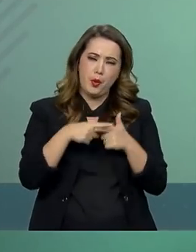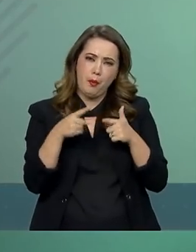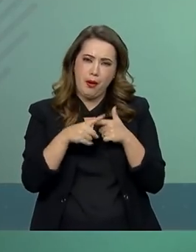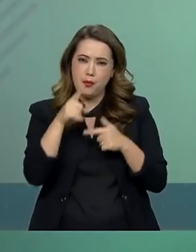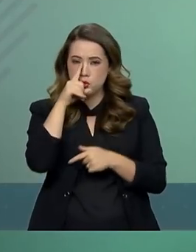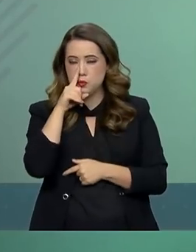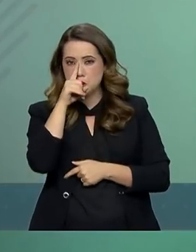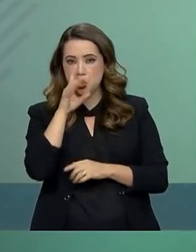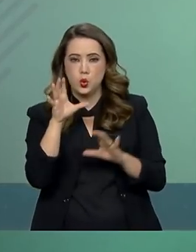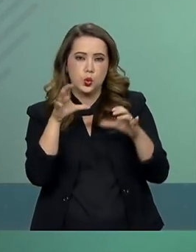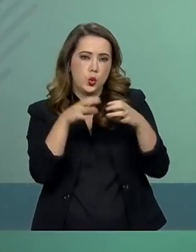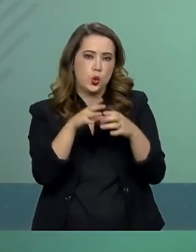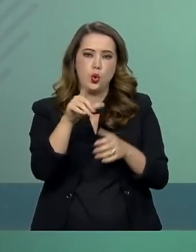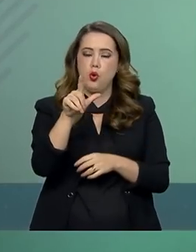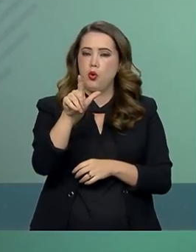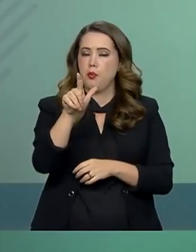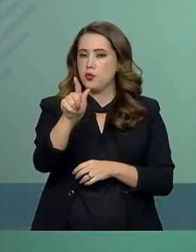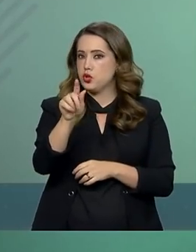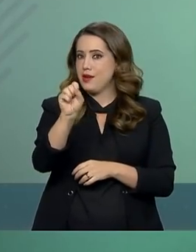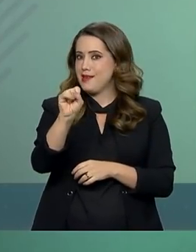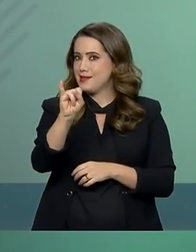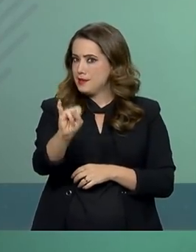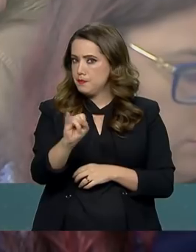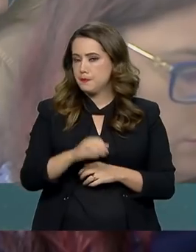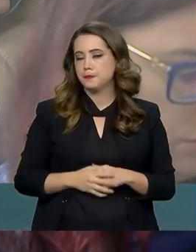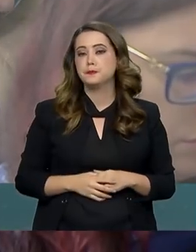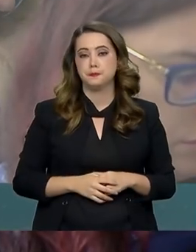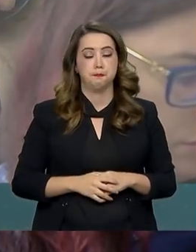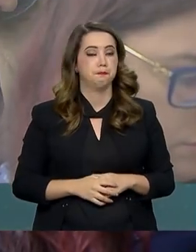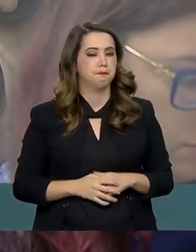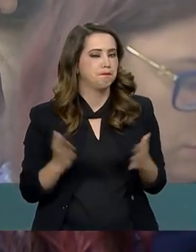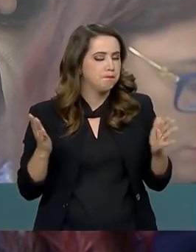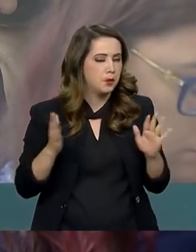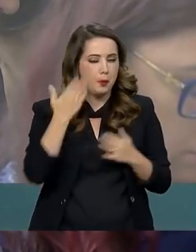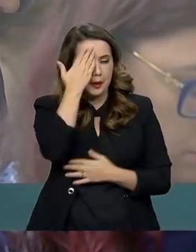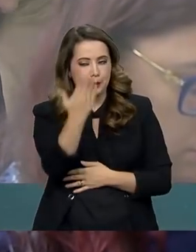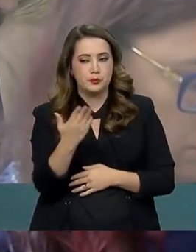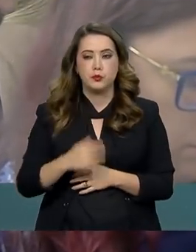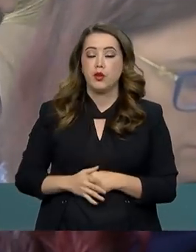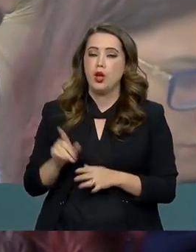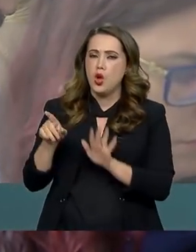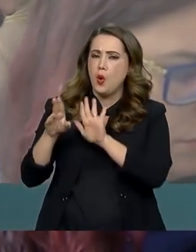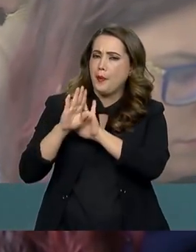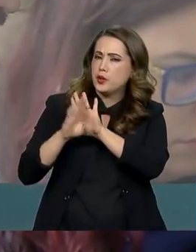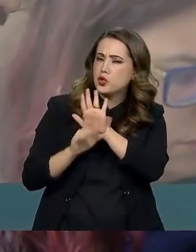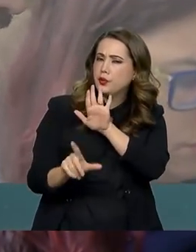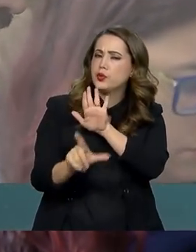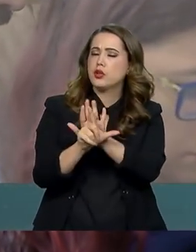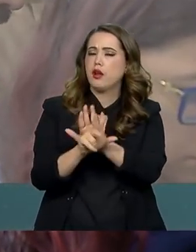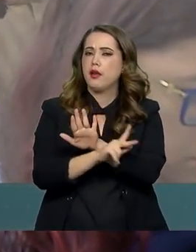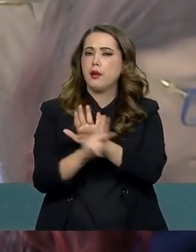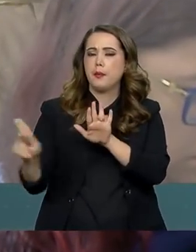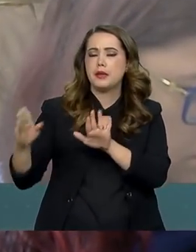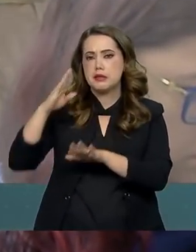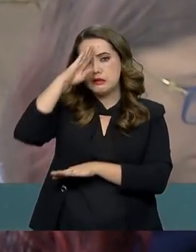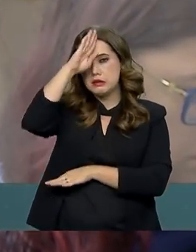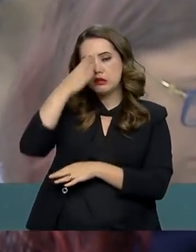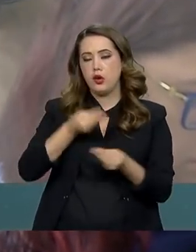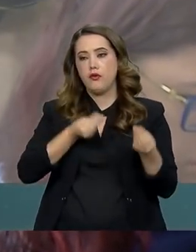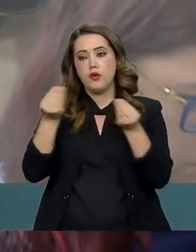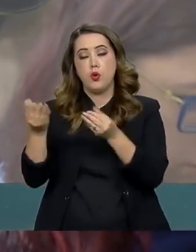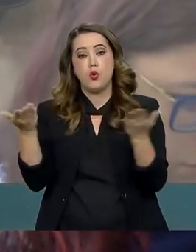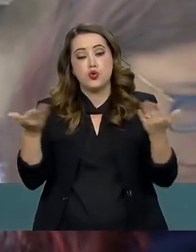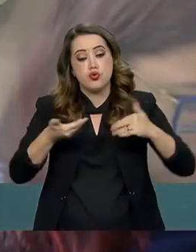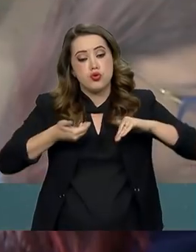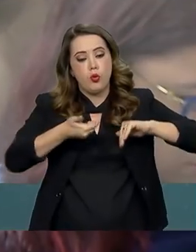Institucional. Ok, obrigada. E aí, em relação ao projeto de lei que o presidente enviou, que levou hoje ao